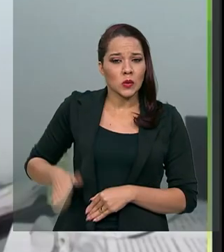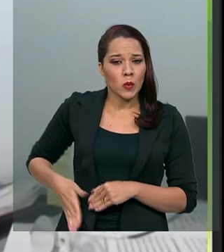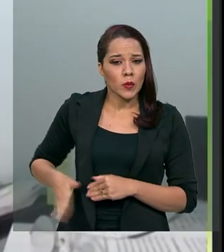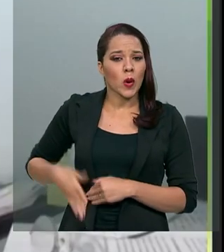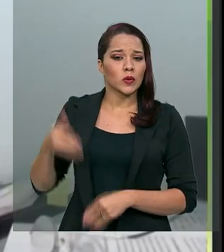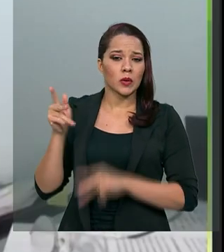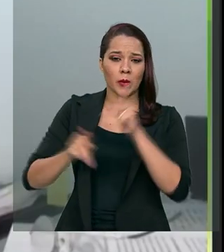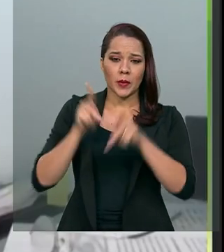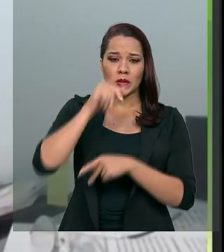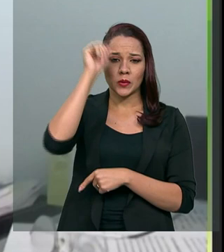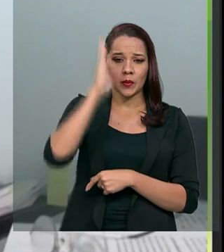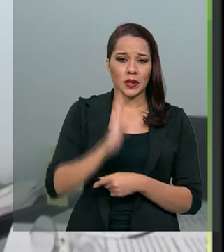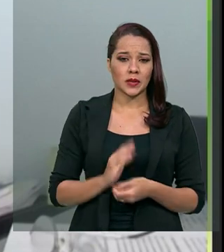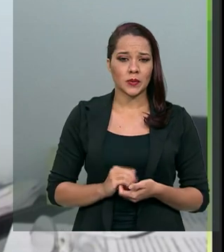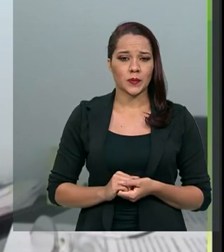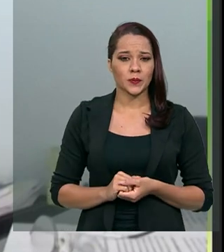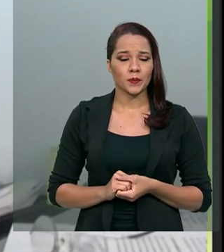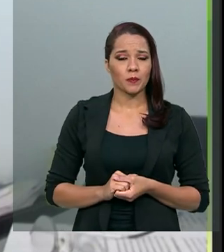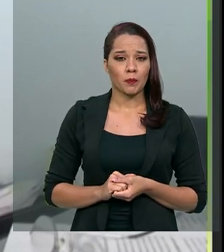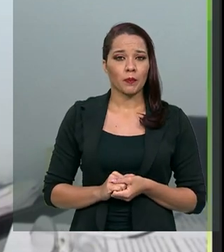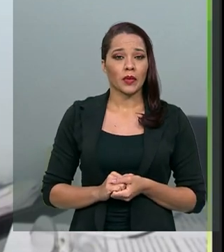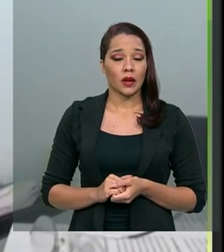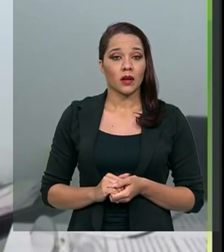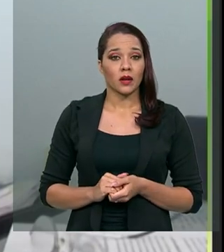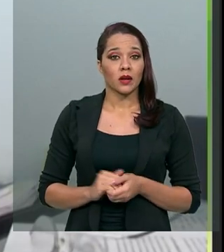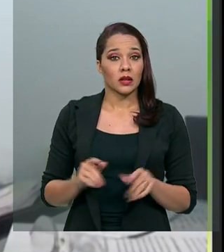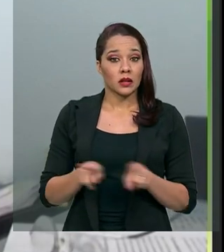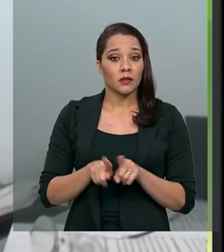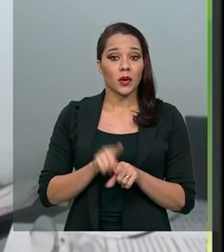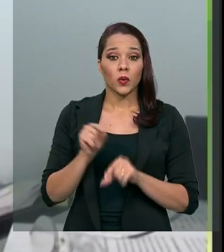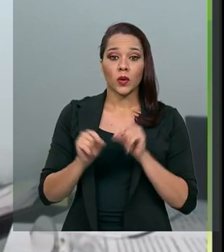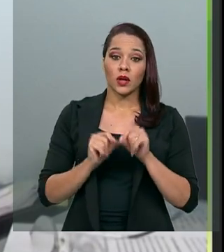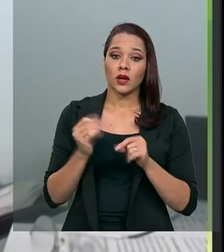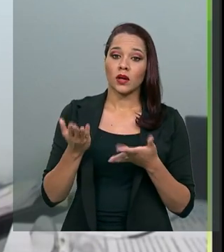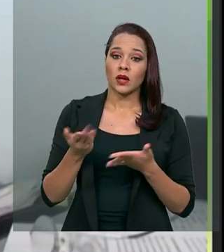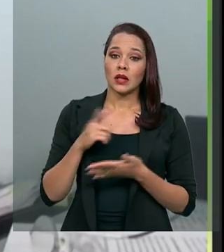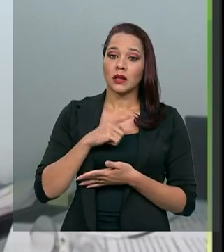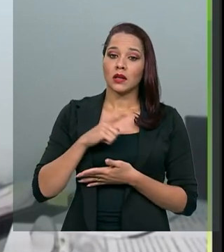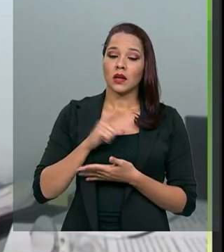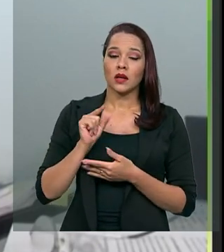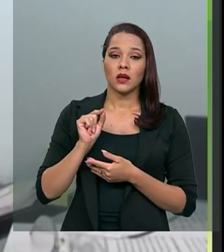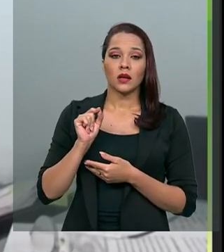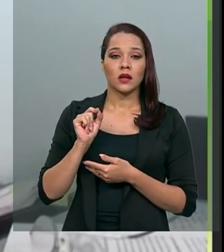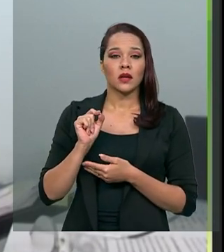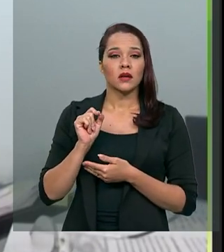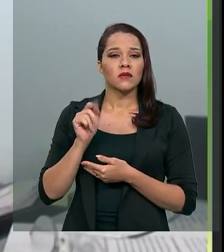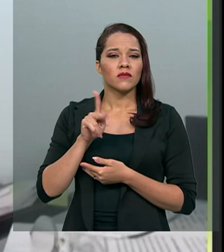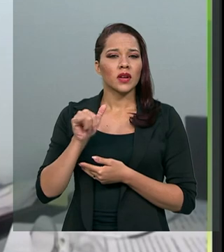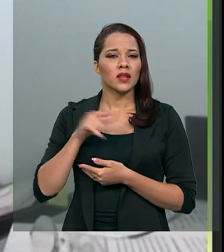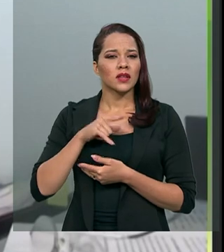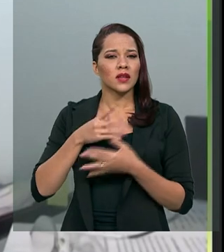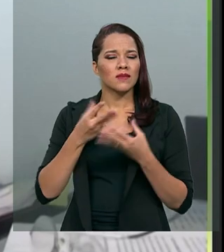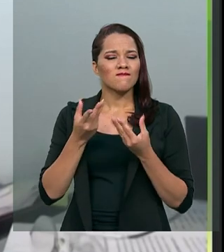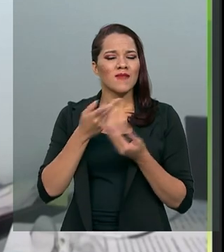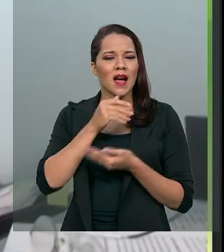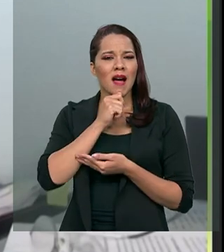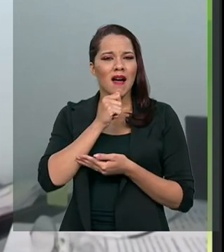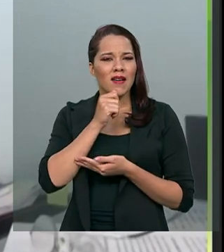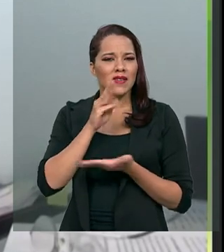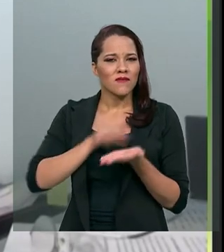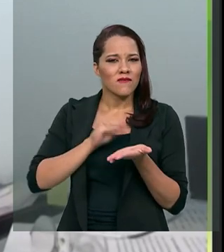brasileiro. E, ao que está visto, ainda não está muito claro